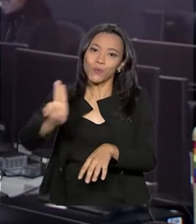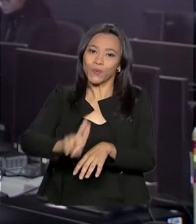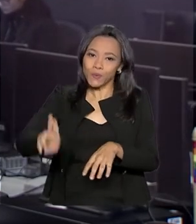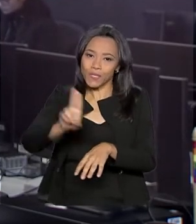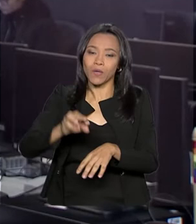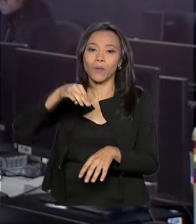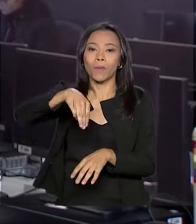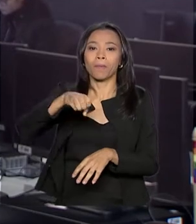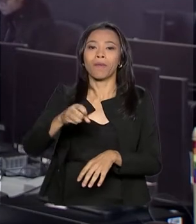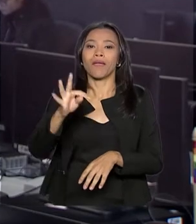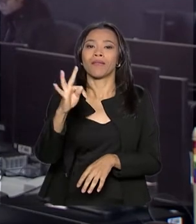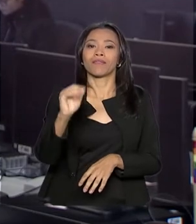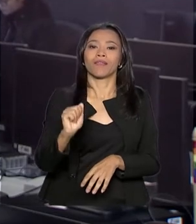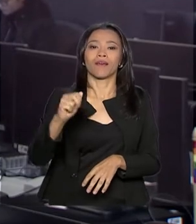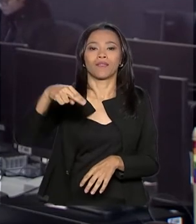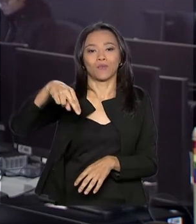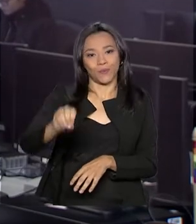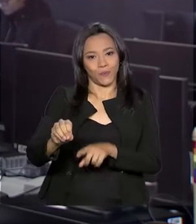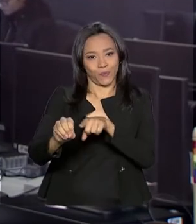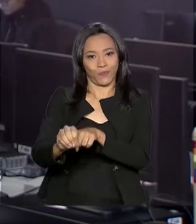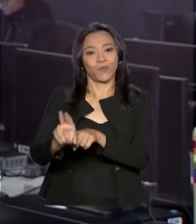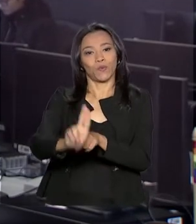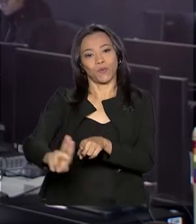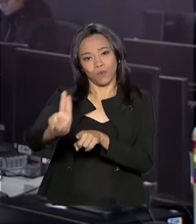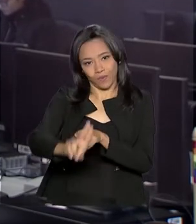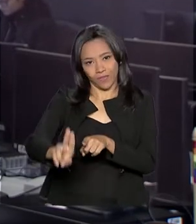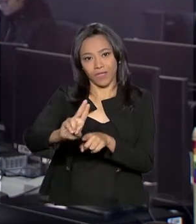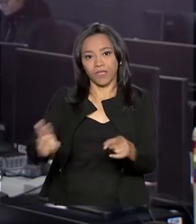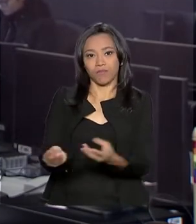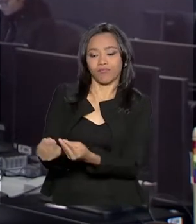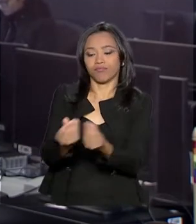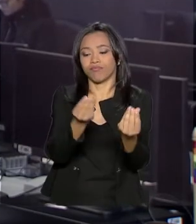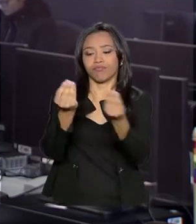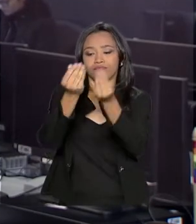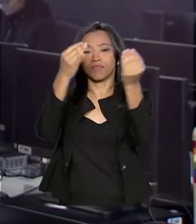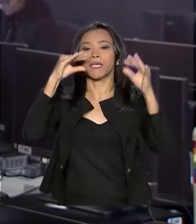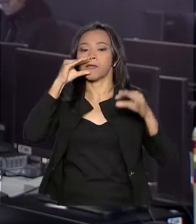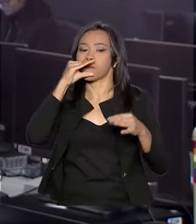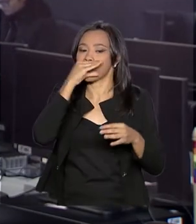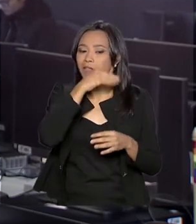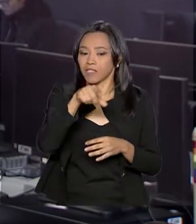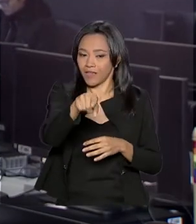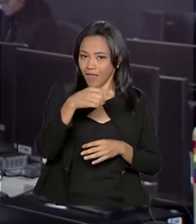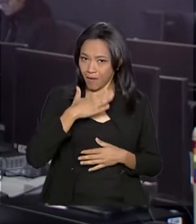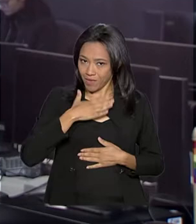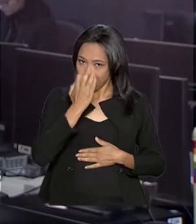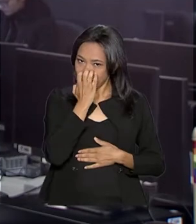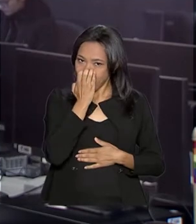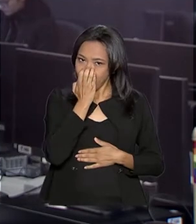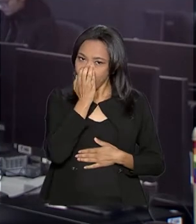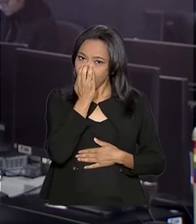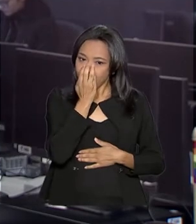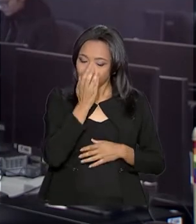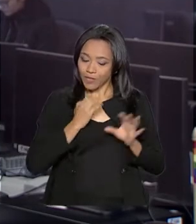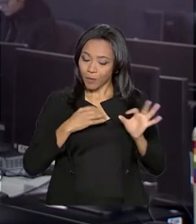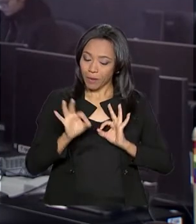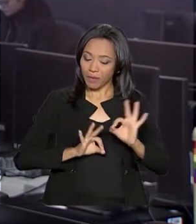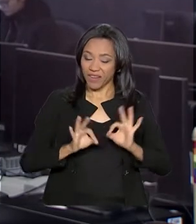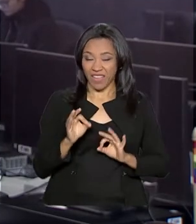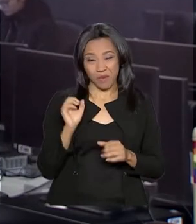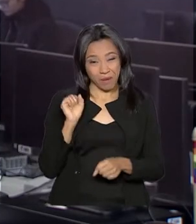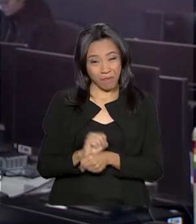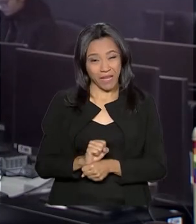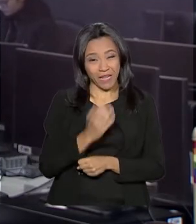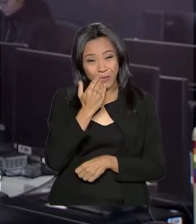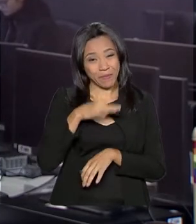metano, que intensificam o aquecimento global. A máscara eu já estou preparando, viu, Carla? Agora esse negócio de parar de comer carne já